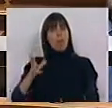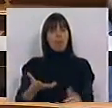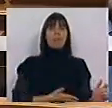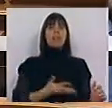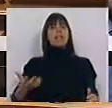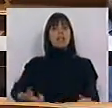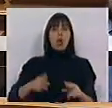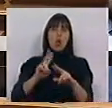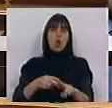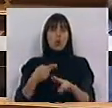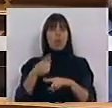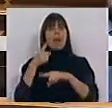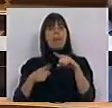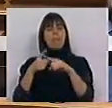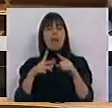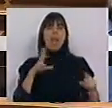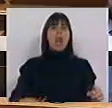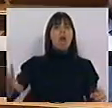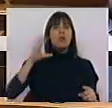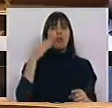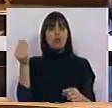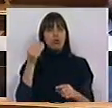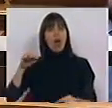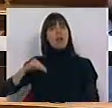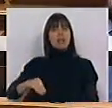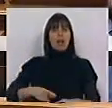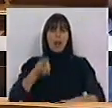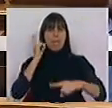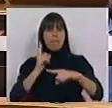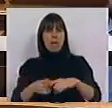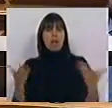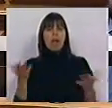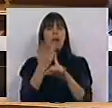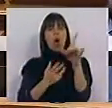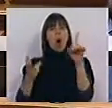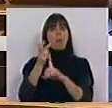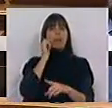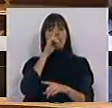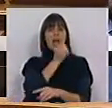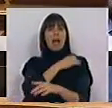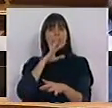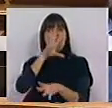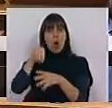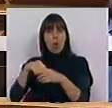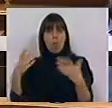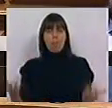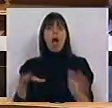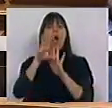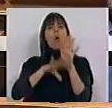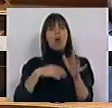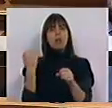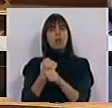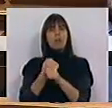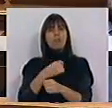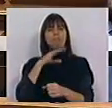o desemprego é o dobro da média nacional nos jovens, os salários são metade, aumentaram os que residem em casa dos pais, a precariedade